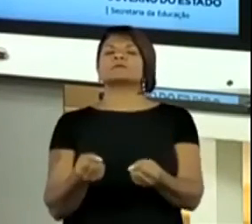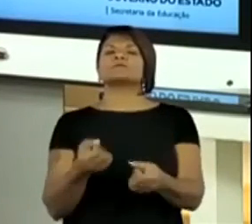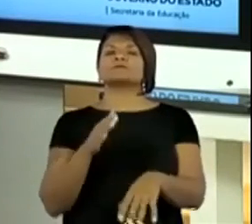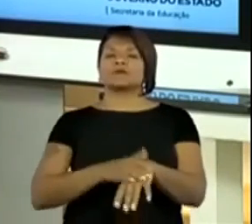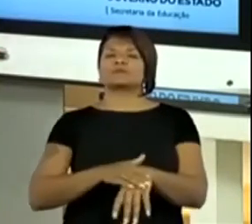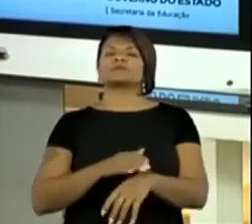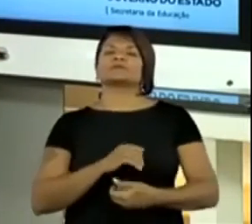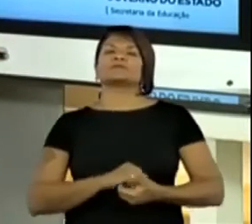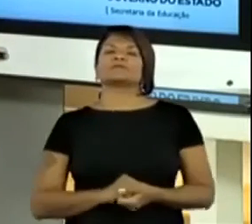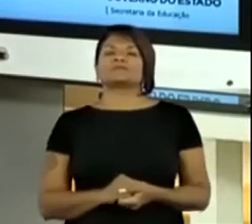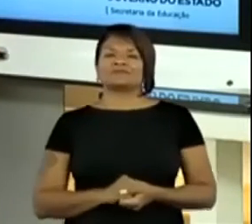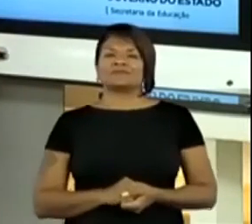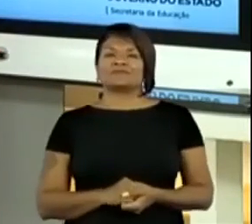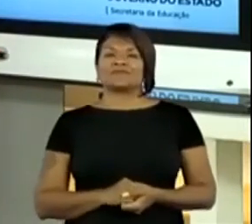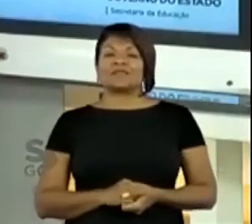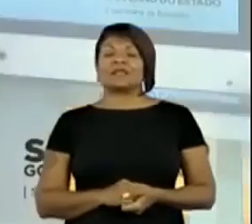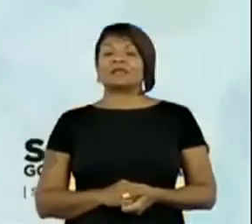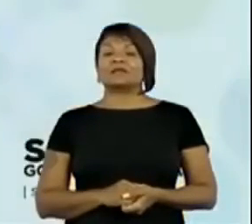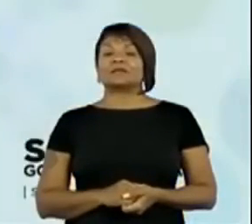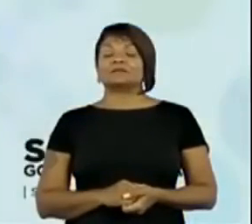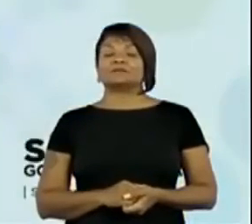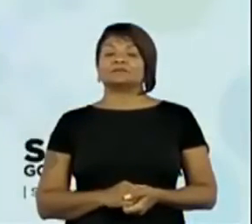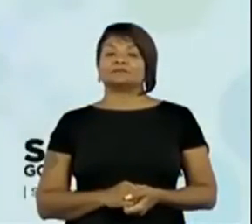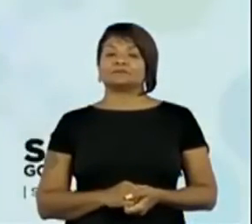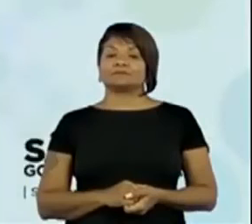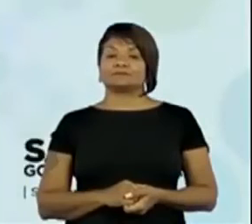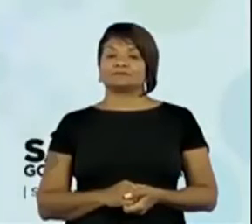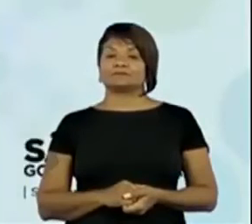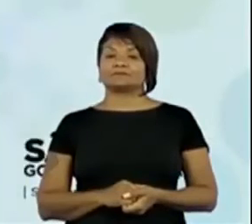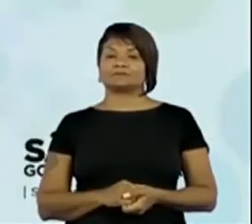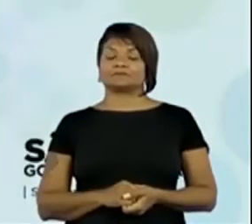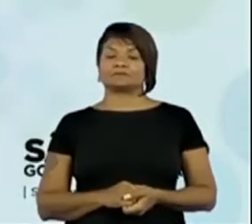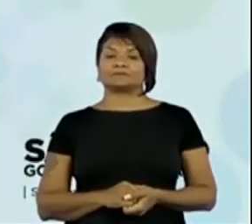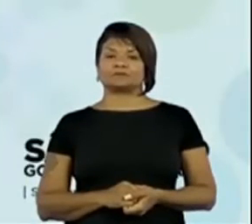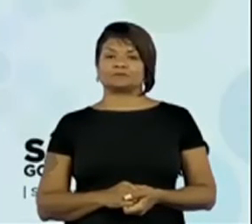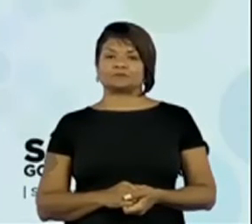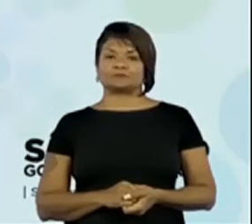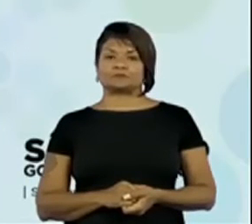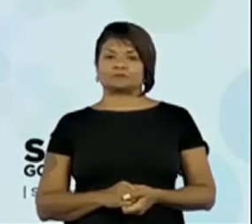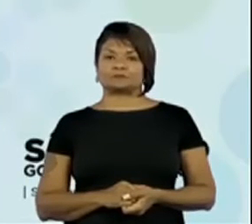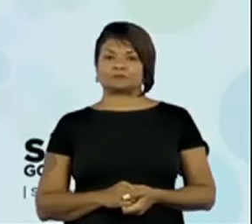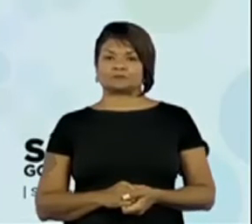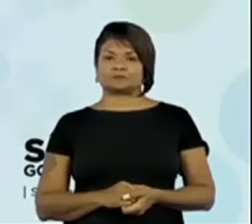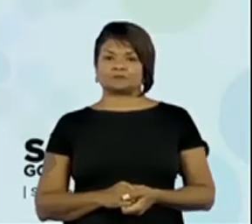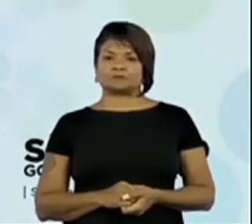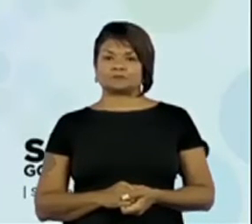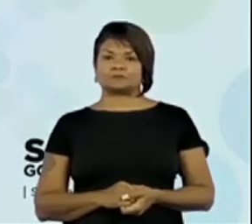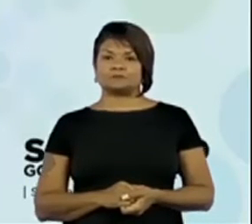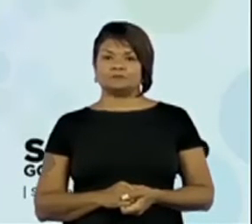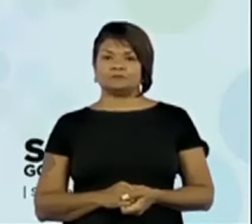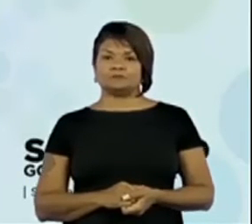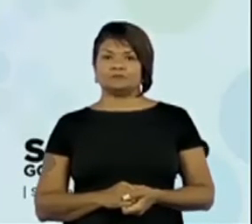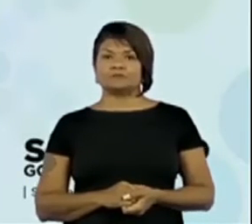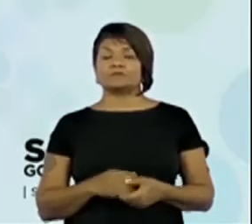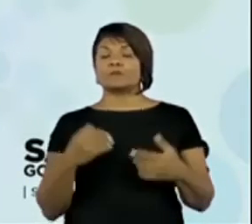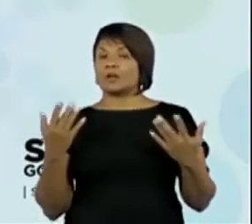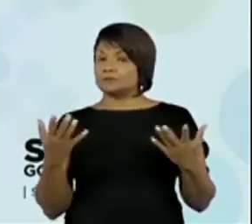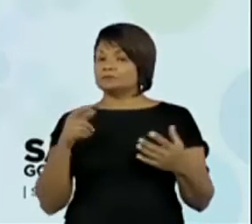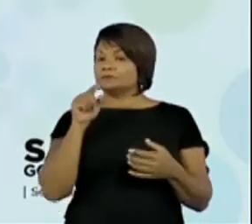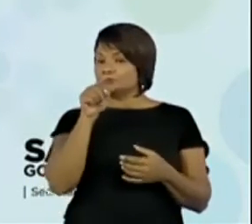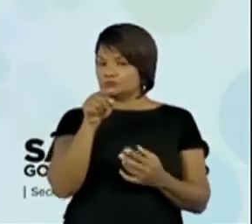Esse jogo tem limite